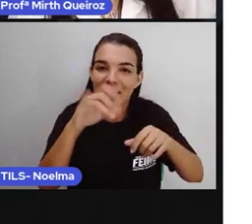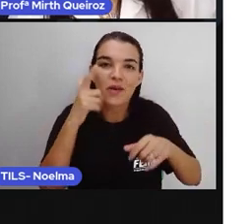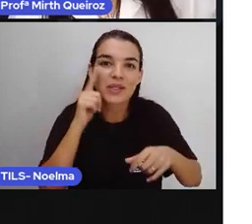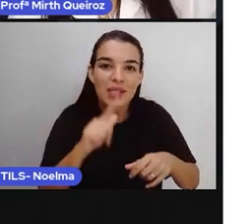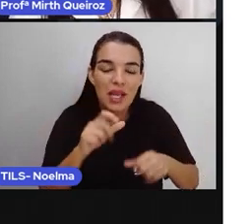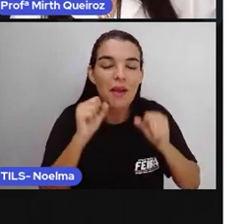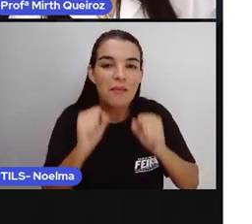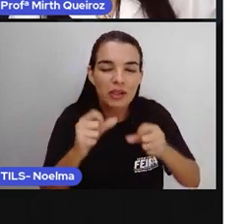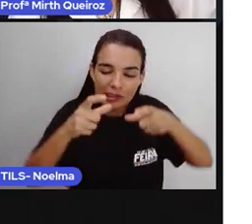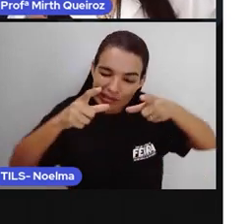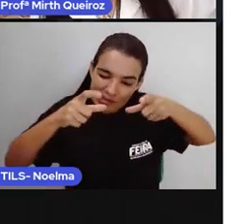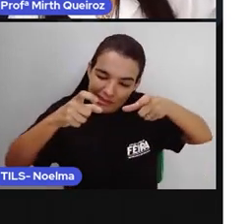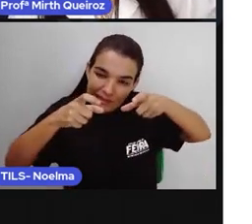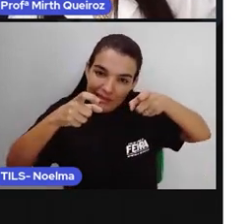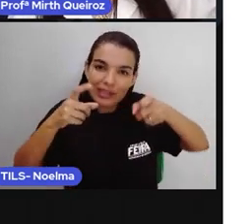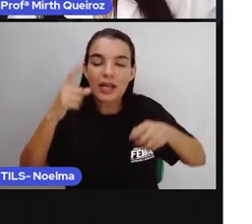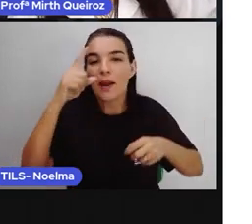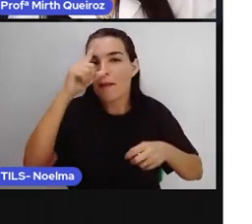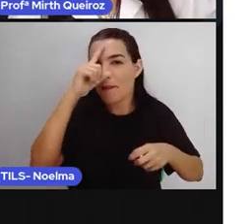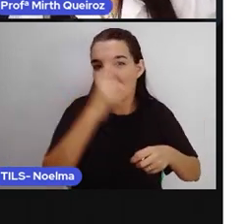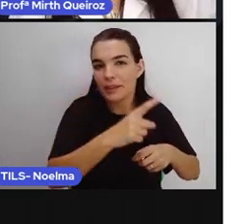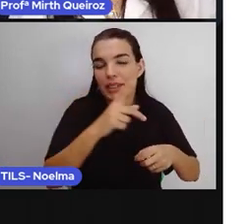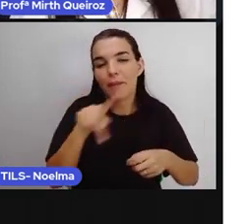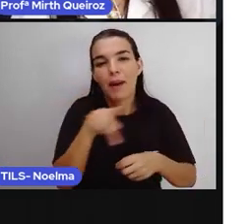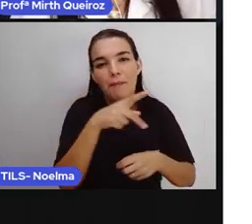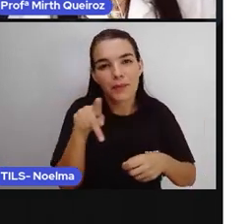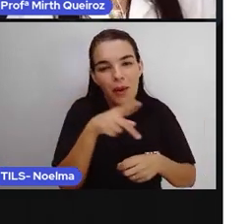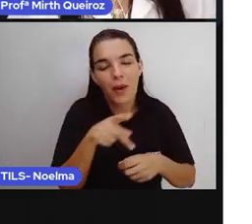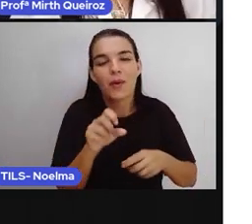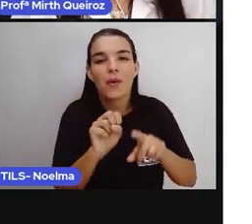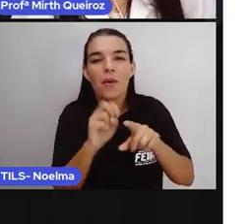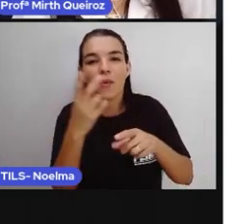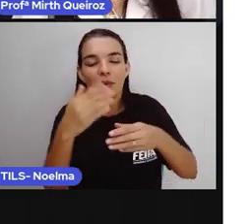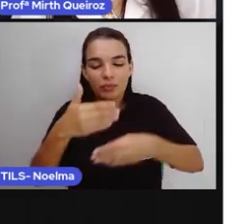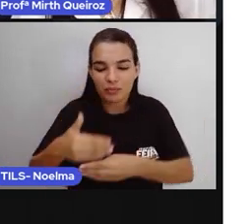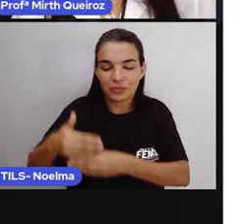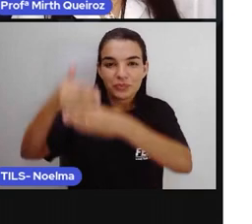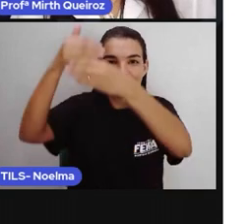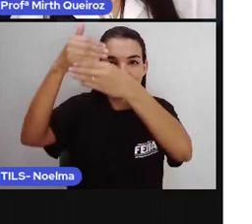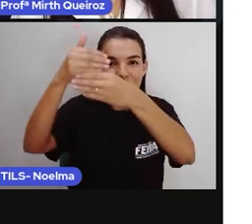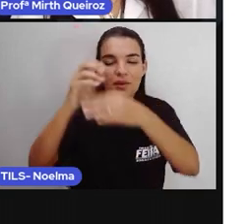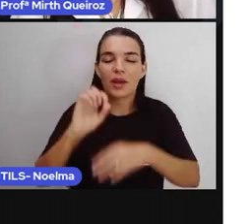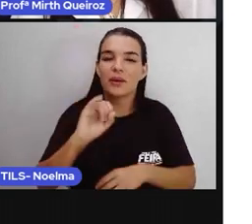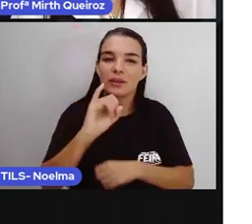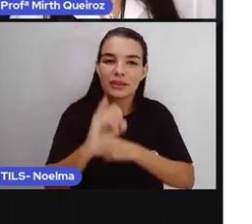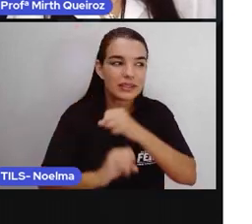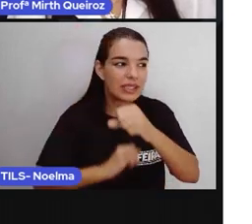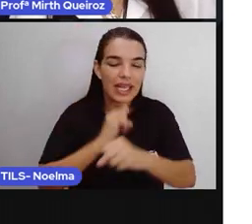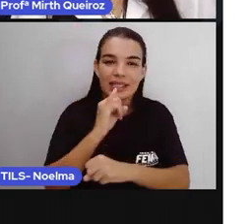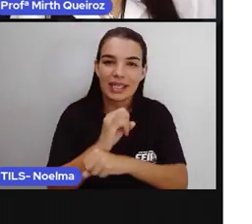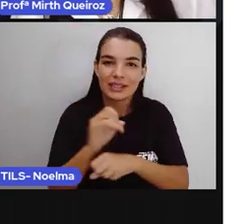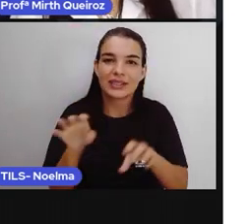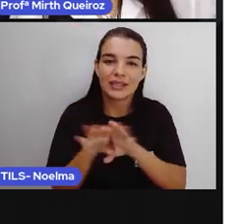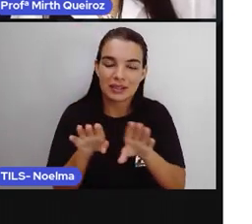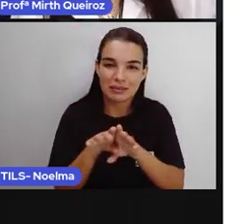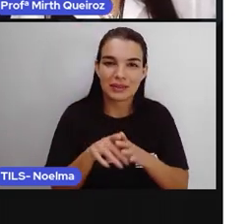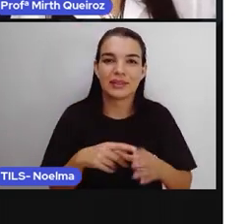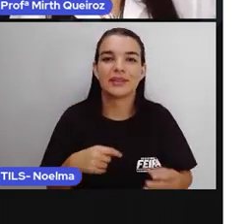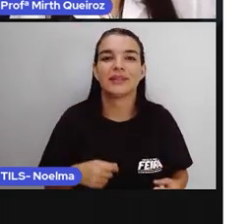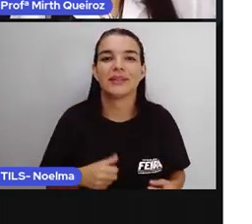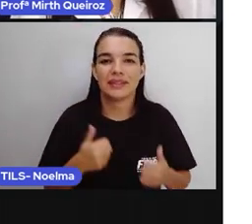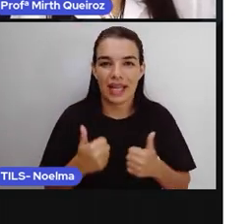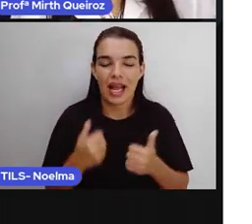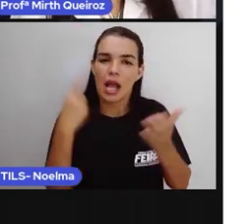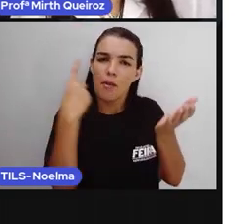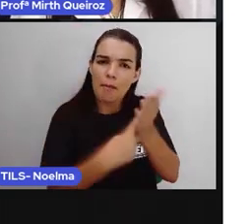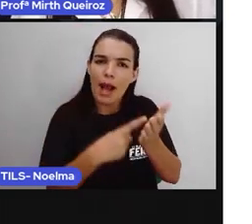fotografe, manda para a PRO de vocês. Ou divulga na internet, né? E marque ali a